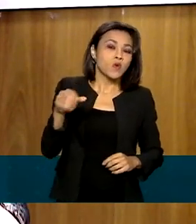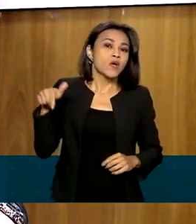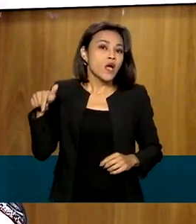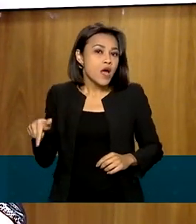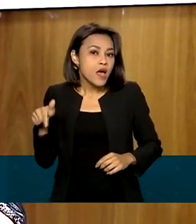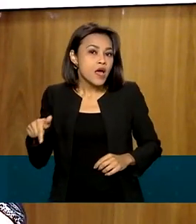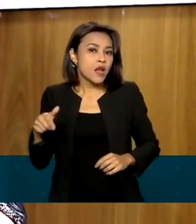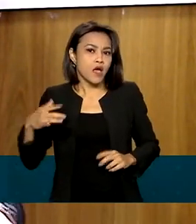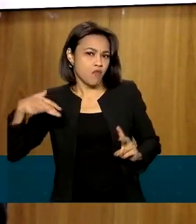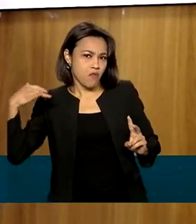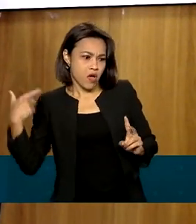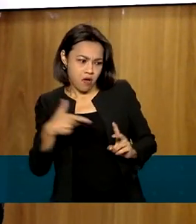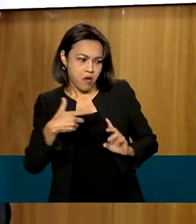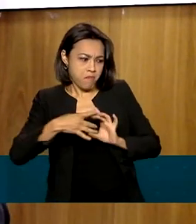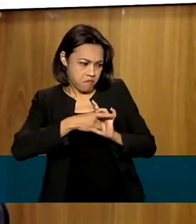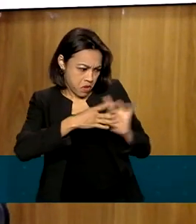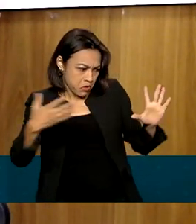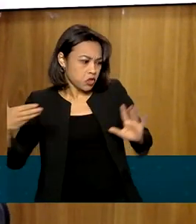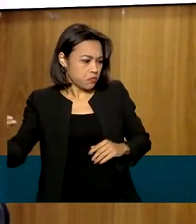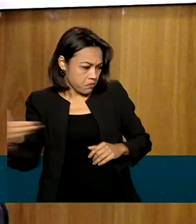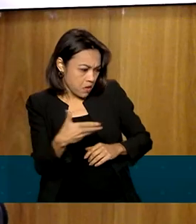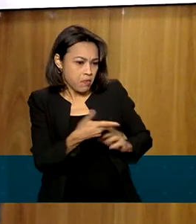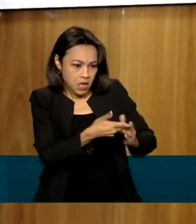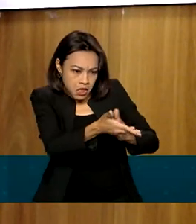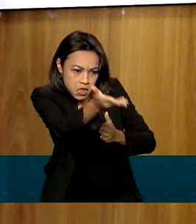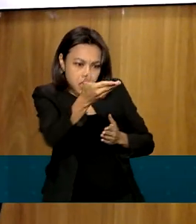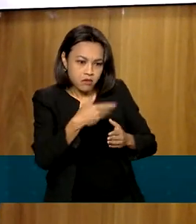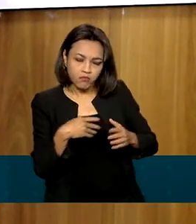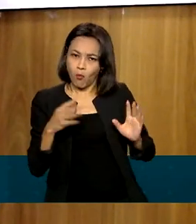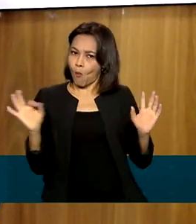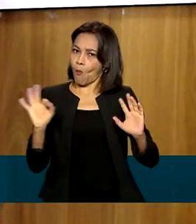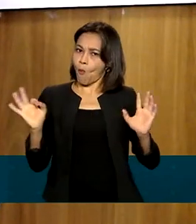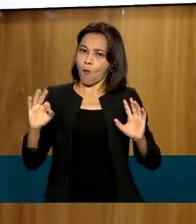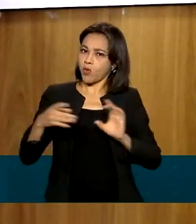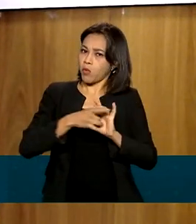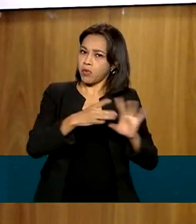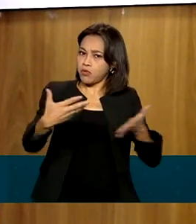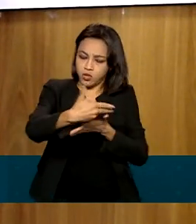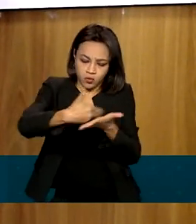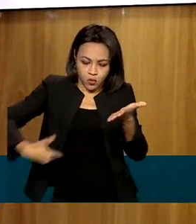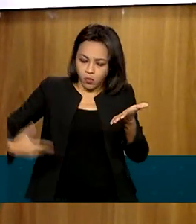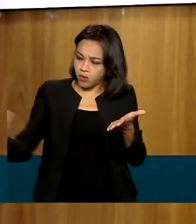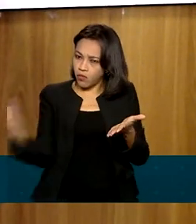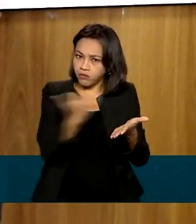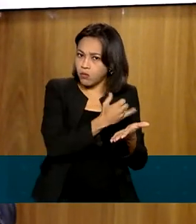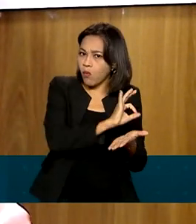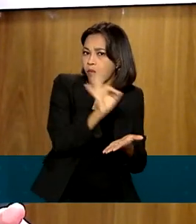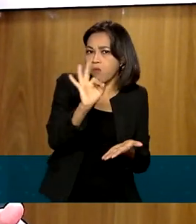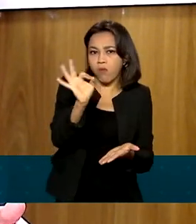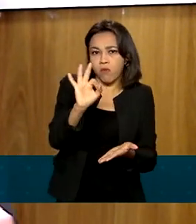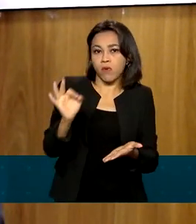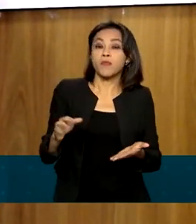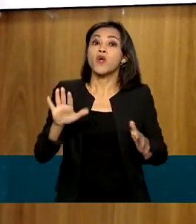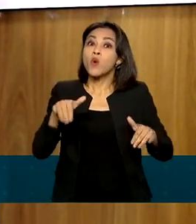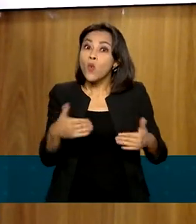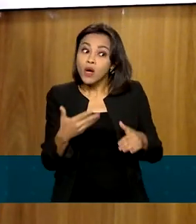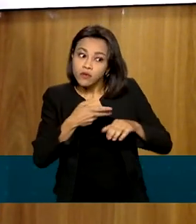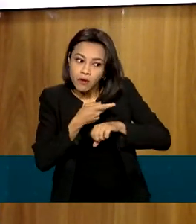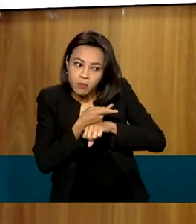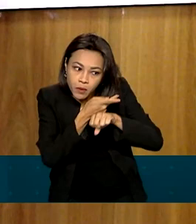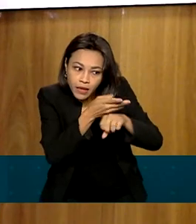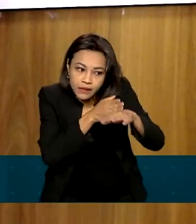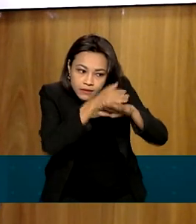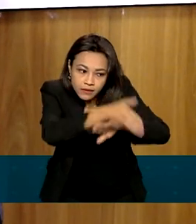nenhum tipo de autorização para ingresso nessa área indígena. É importante que as pessoas entendam que quando se vai ingressar em área de